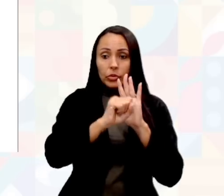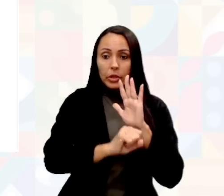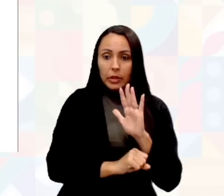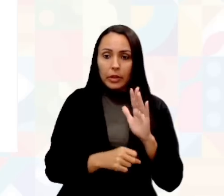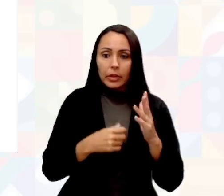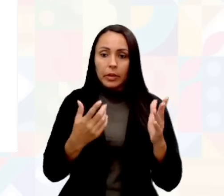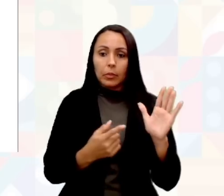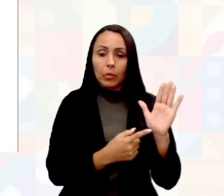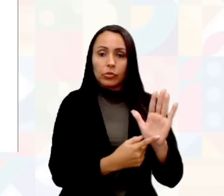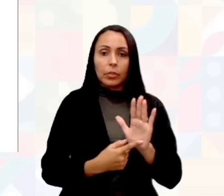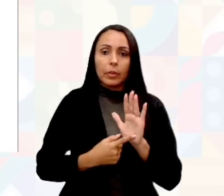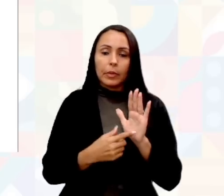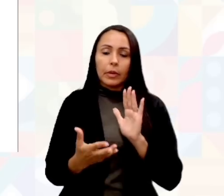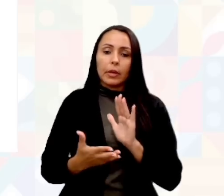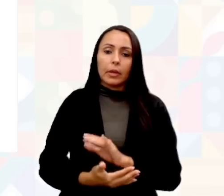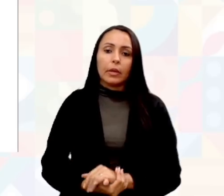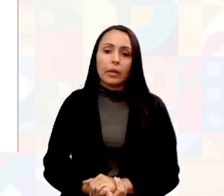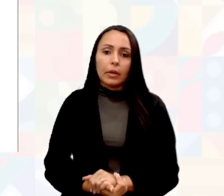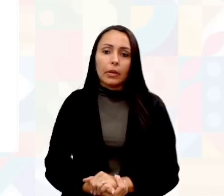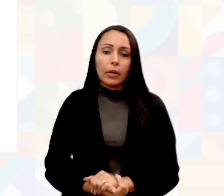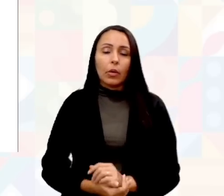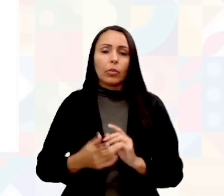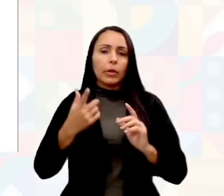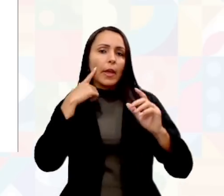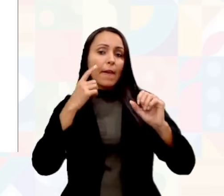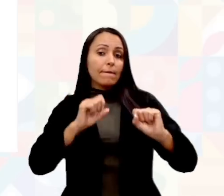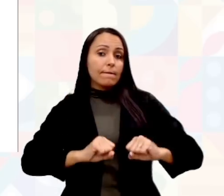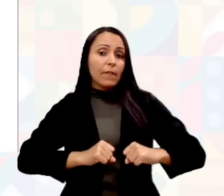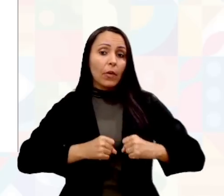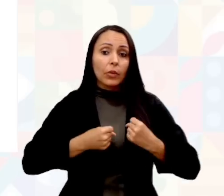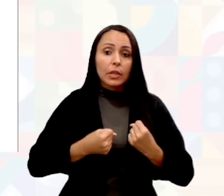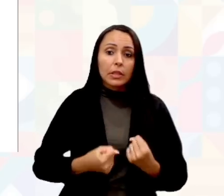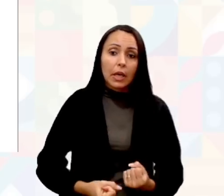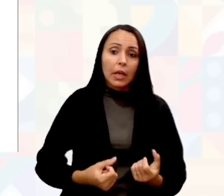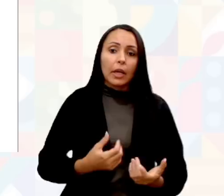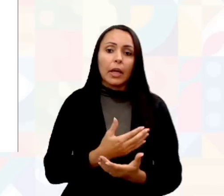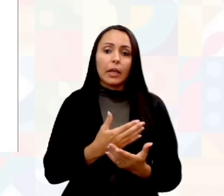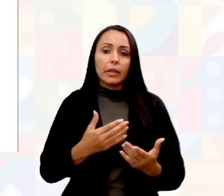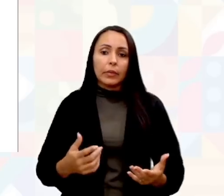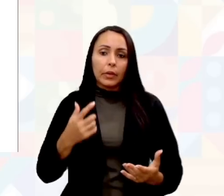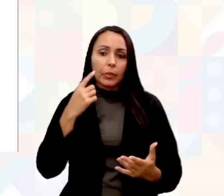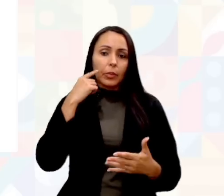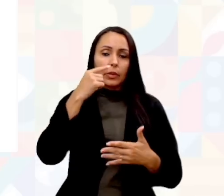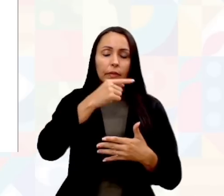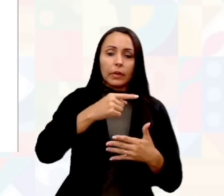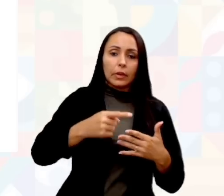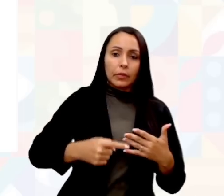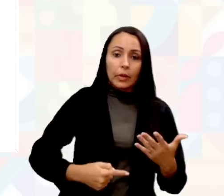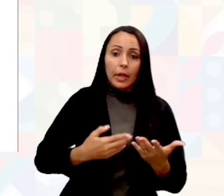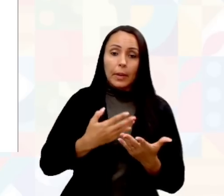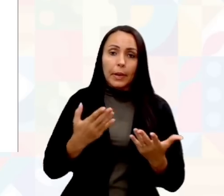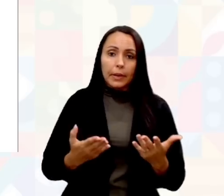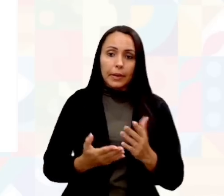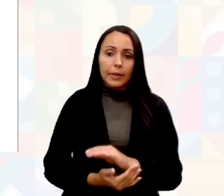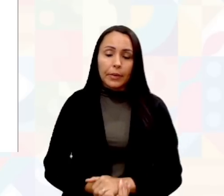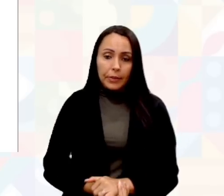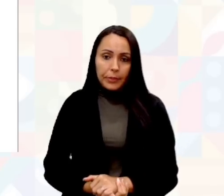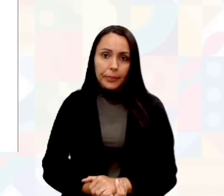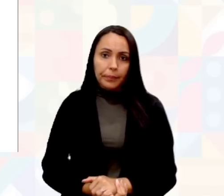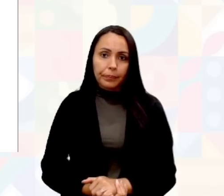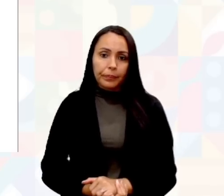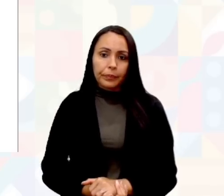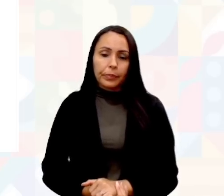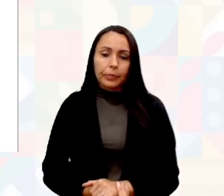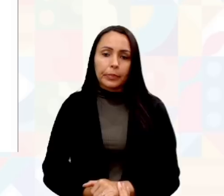papel de cada um. O que é que reforça essa estrutura? É a utilização de outras ferramentas como a gente já tinha... Como você já tinha